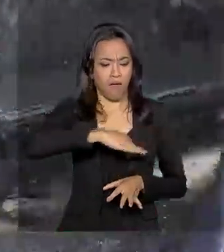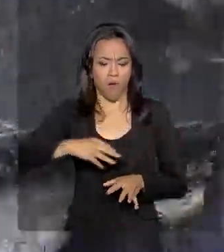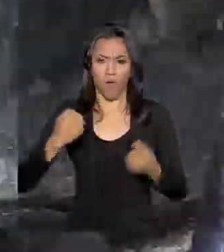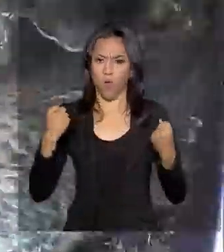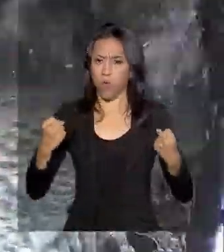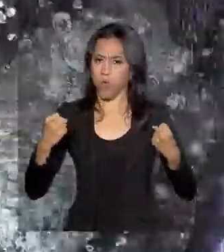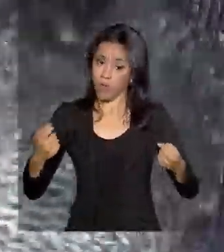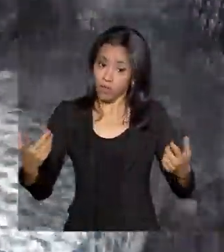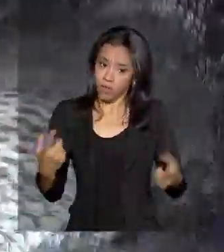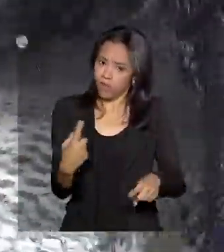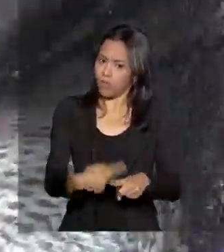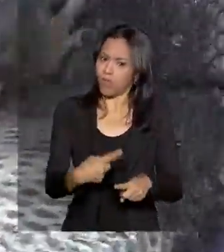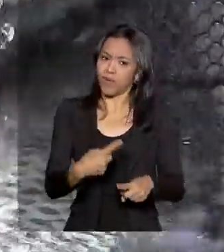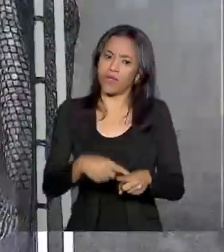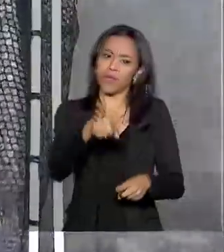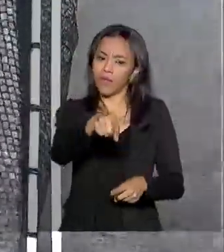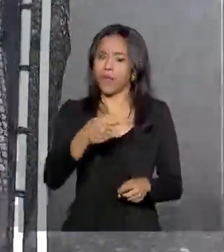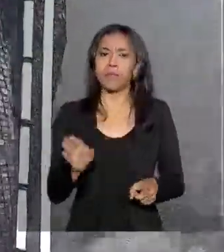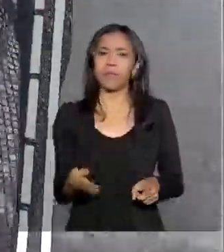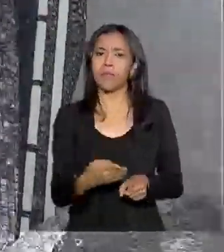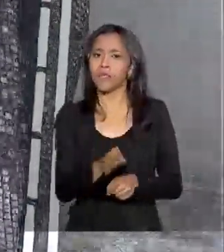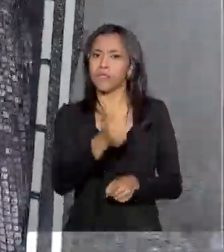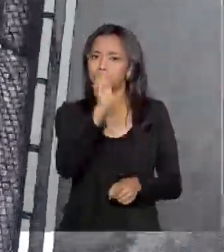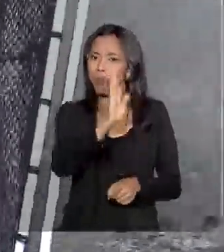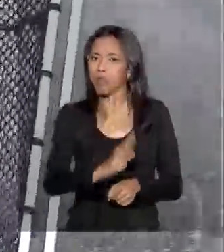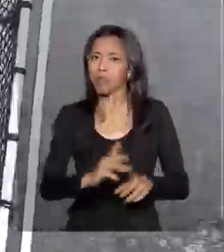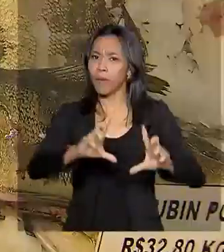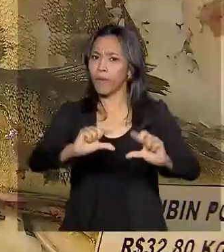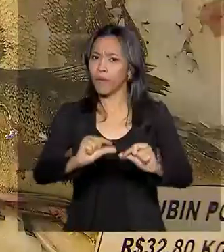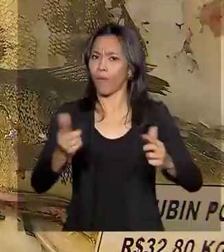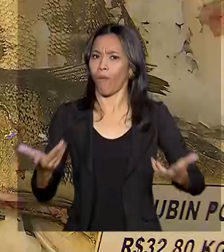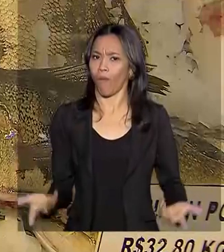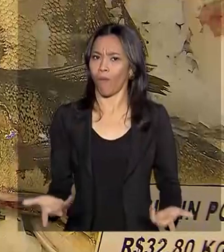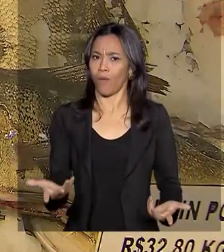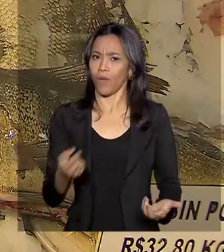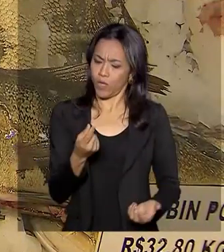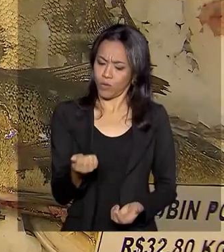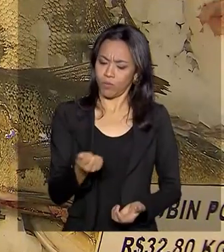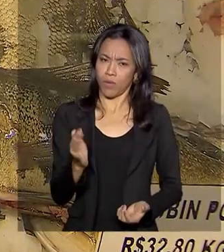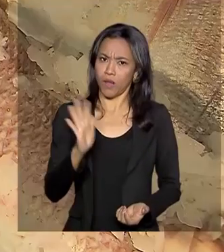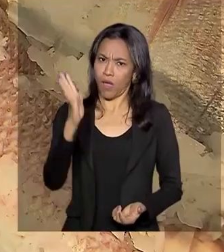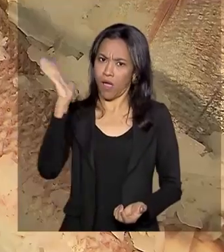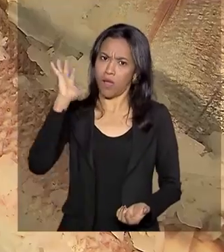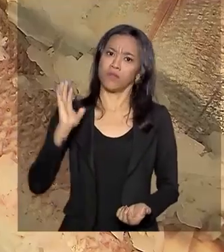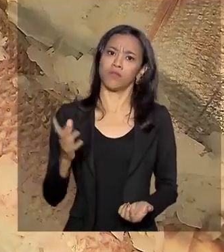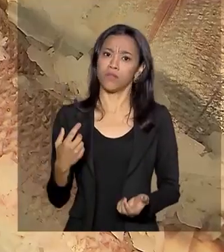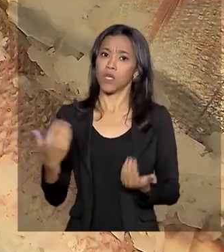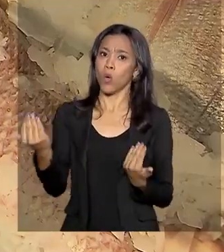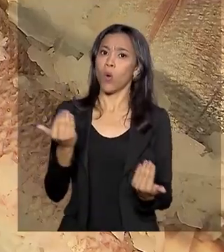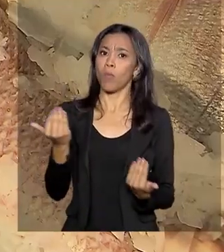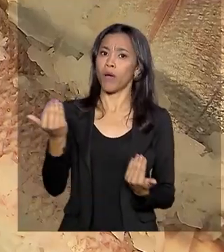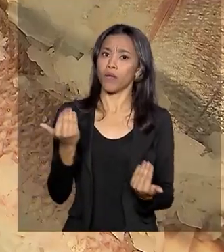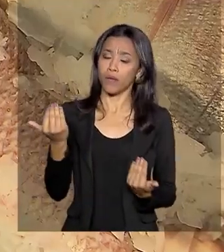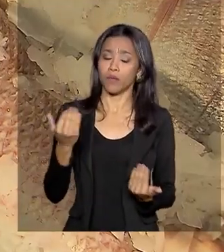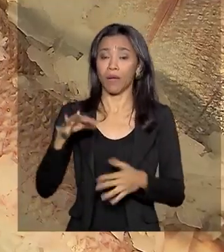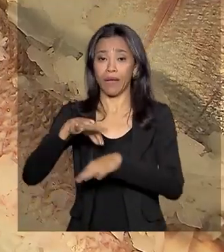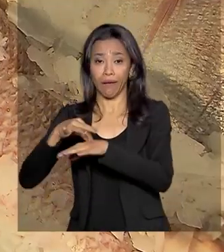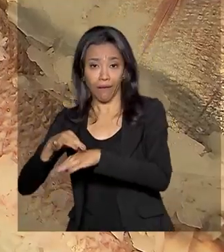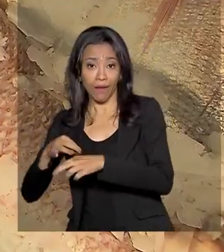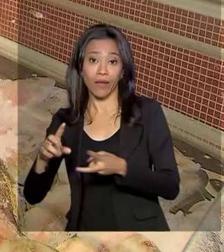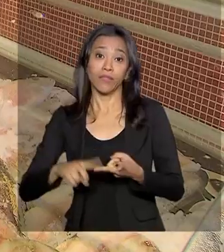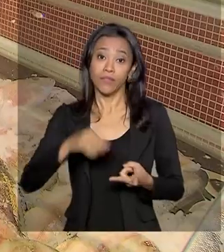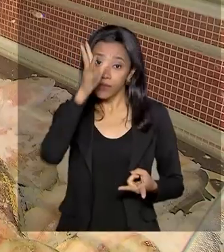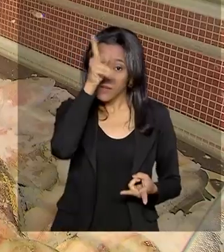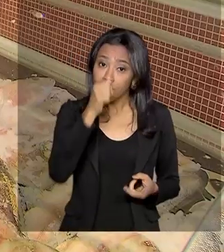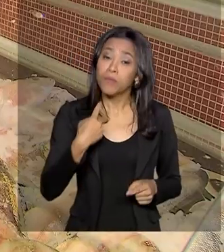Então, por que a oferta de peixes no país ainda é pequena e os preços são altos em relação às carnes vermelhas e